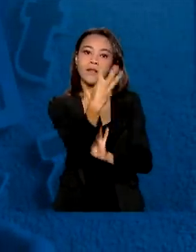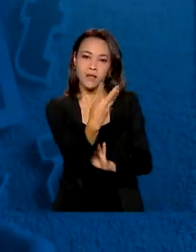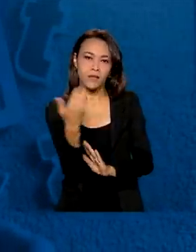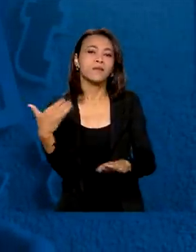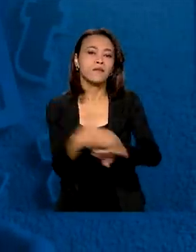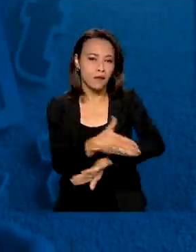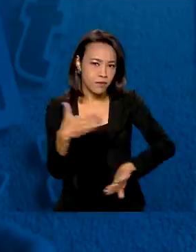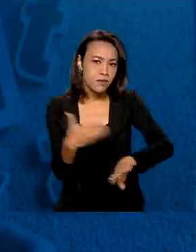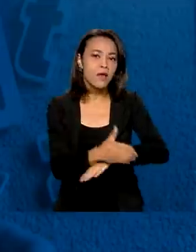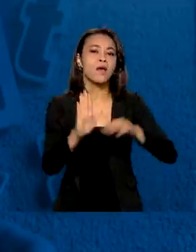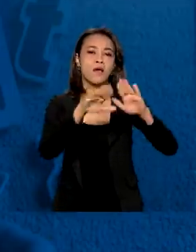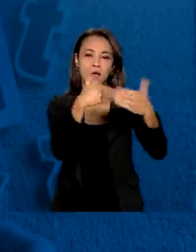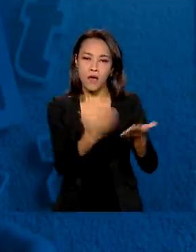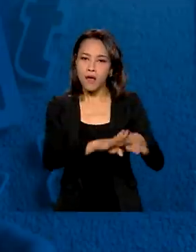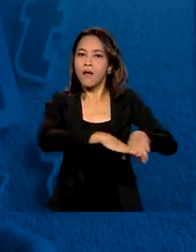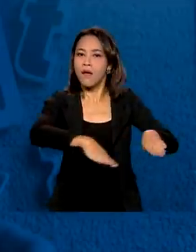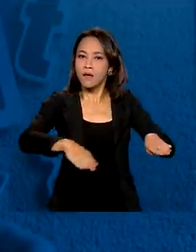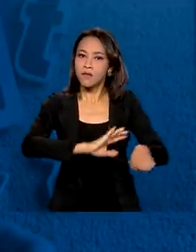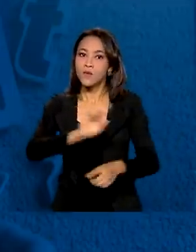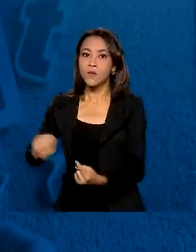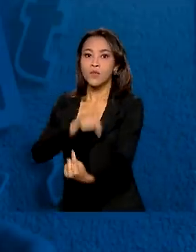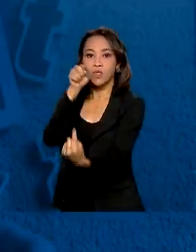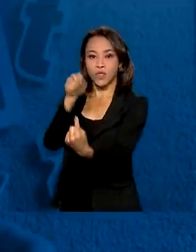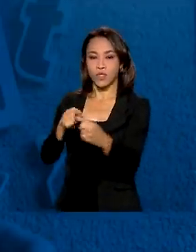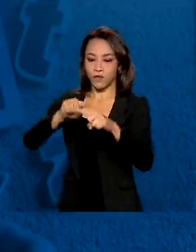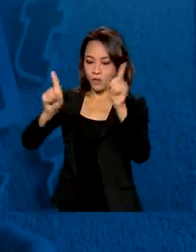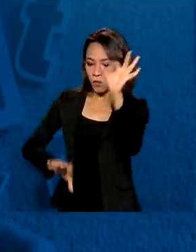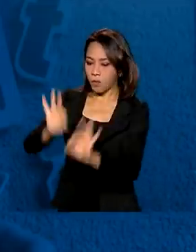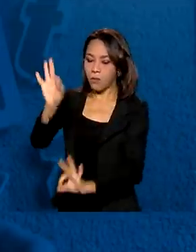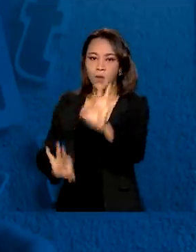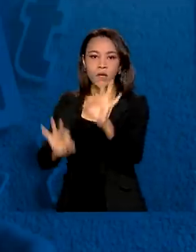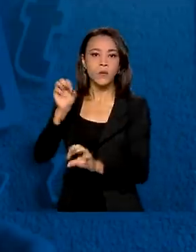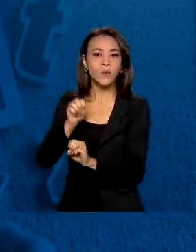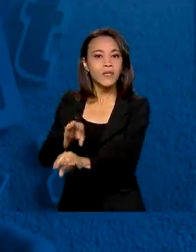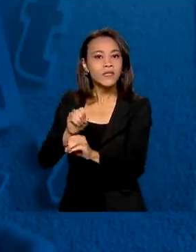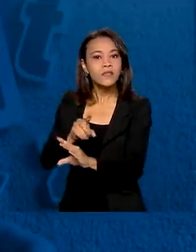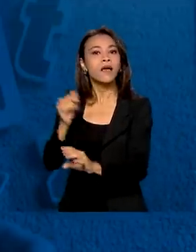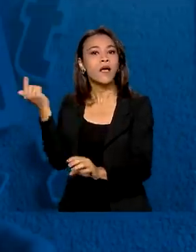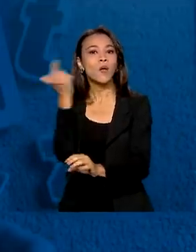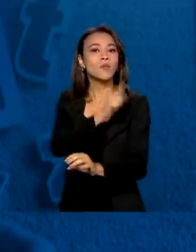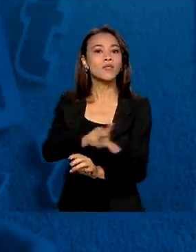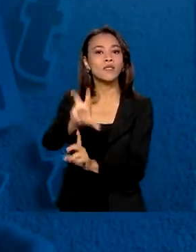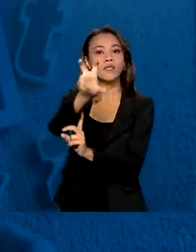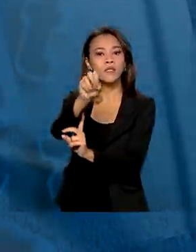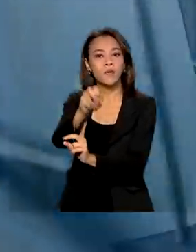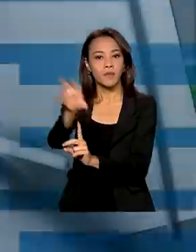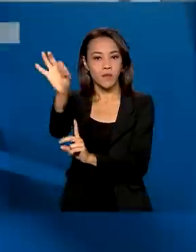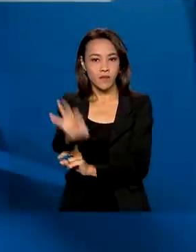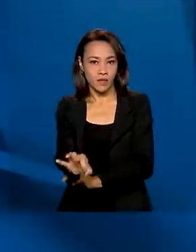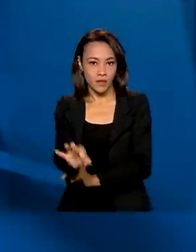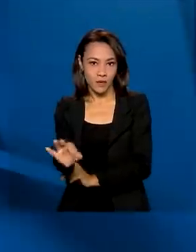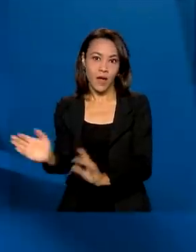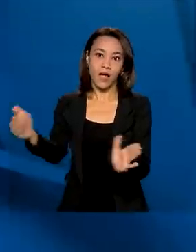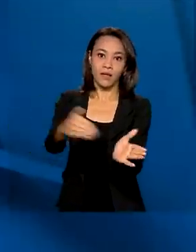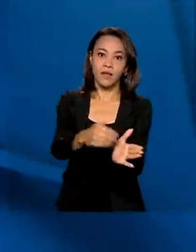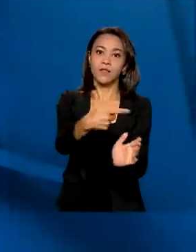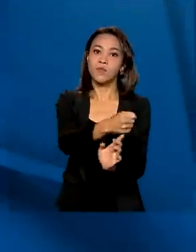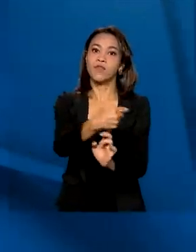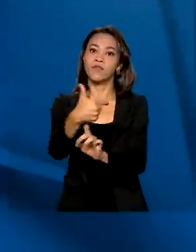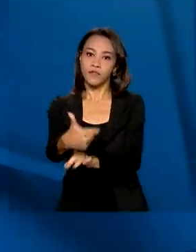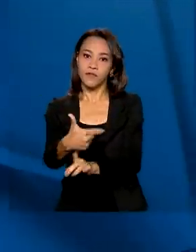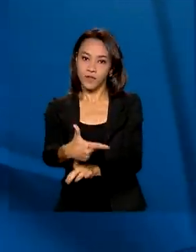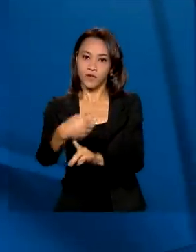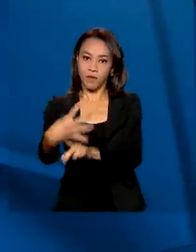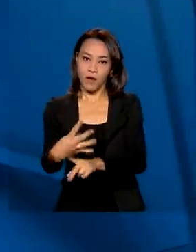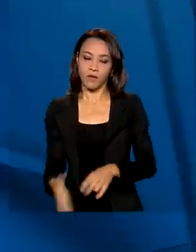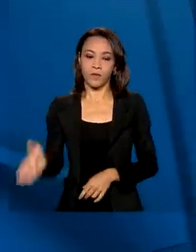às creches. O objetivo do Plano Nacional de Educação é chegar a 50% em 2024. Na pré-escola,